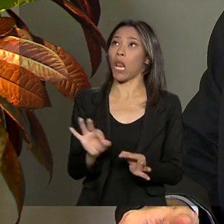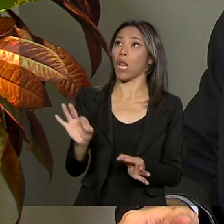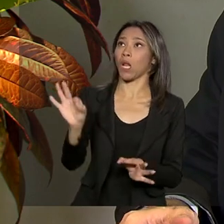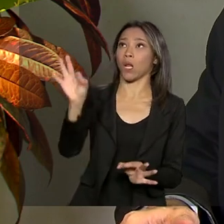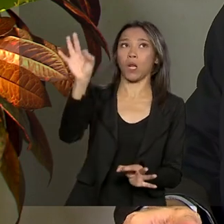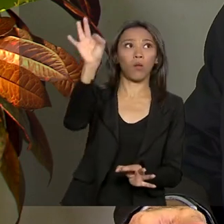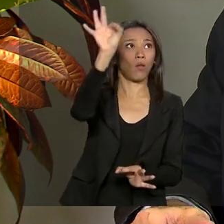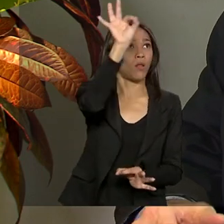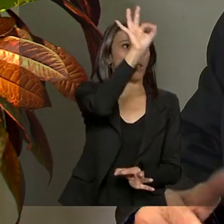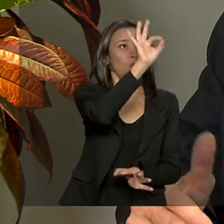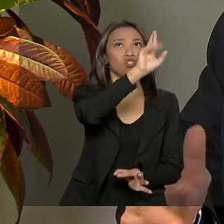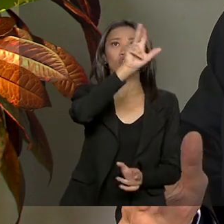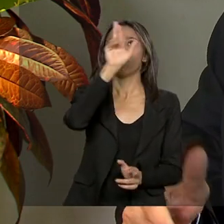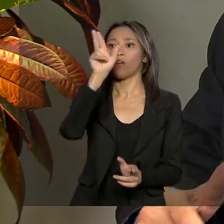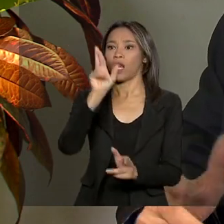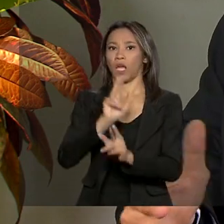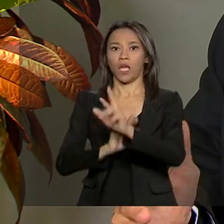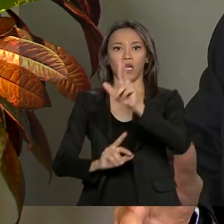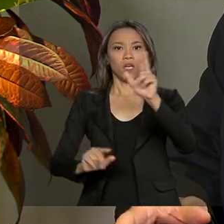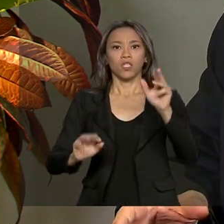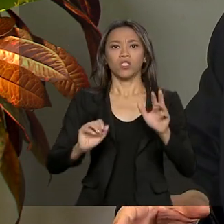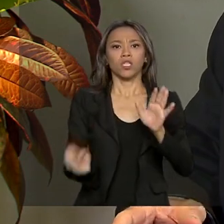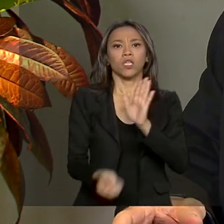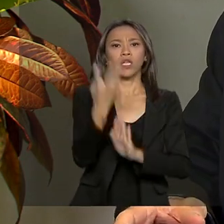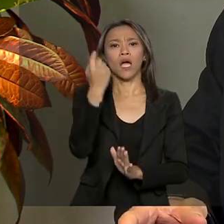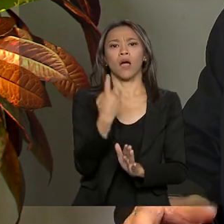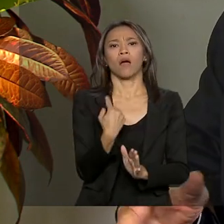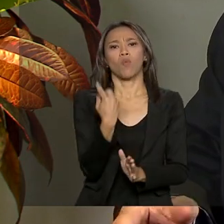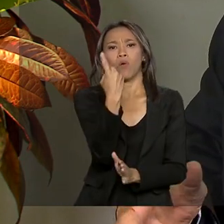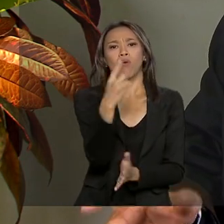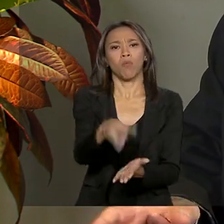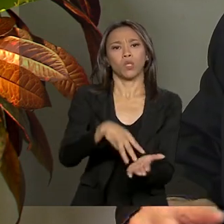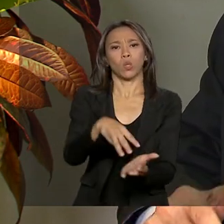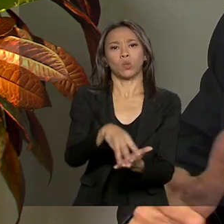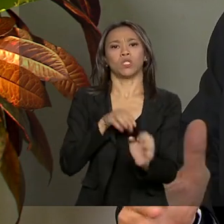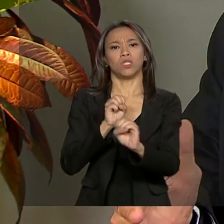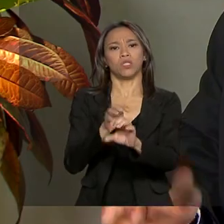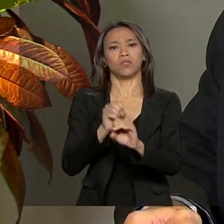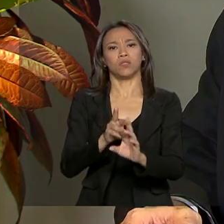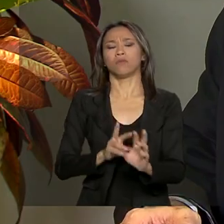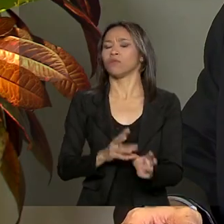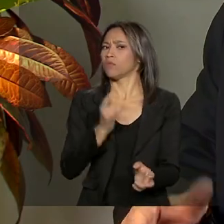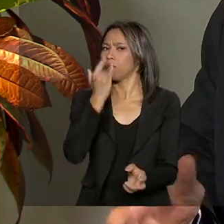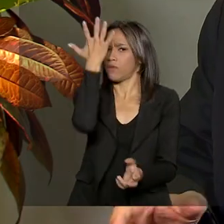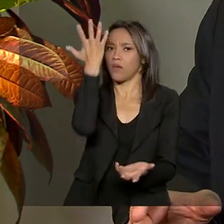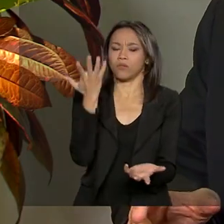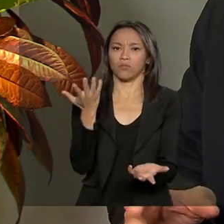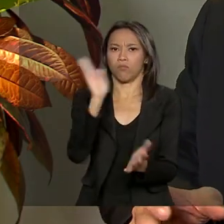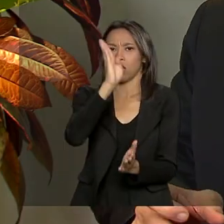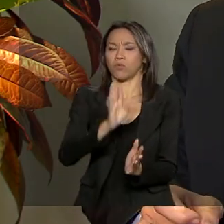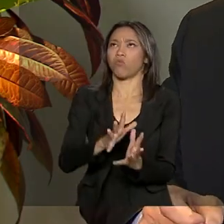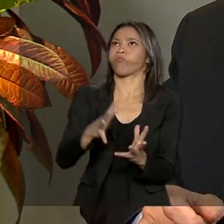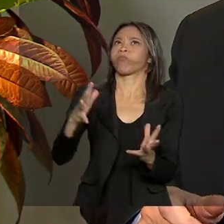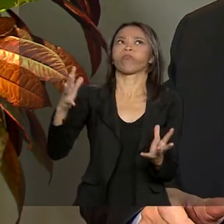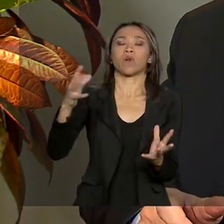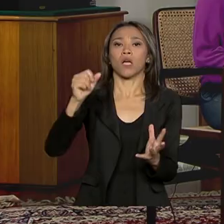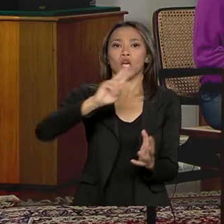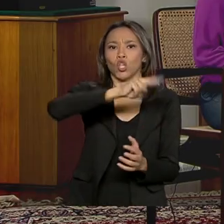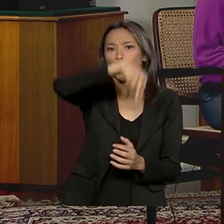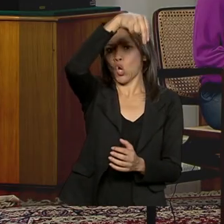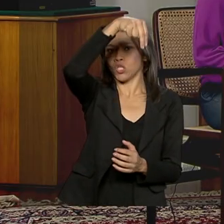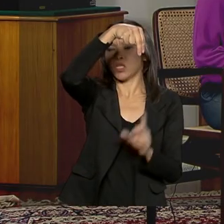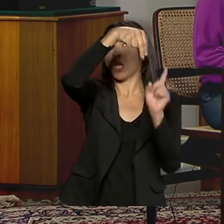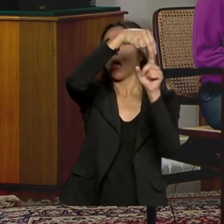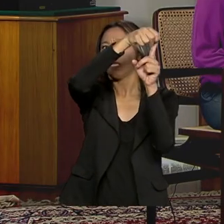diferentes. Você criar metodologias de ensino num país desse tamanho não é fácil. Você vai botar o menino da região norte para